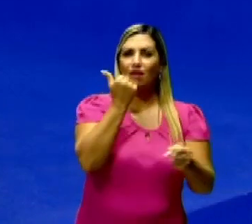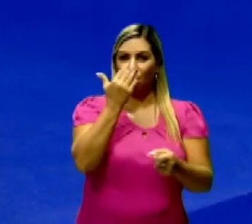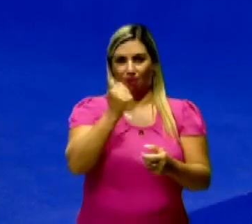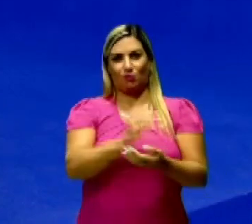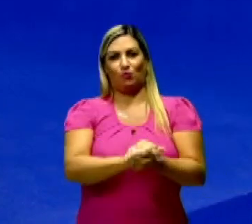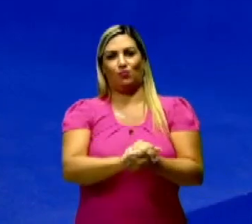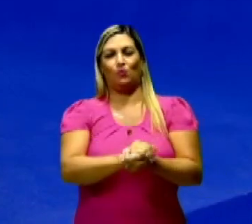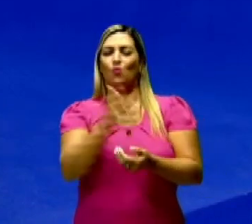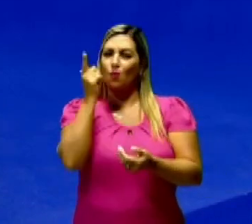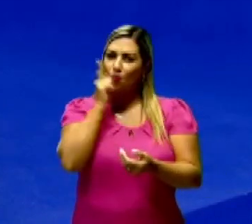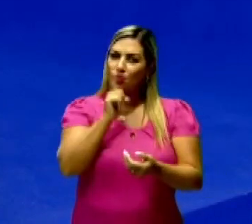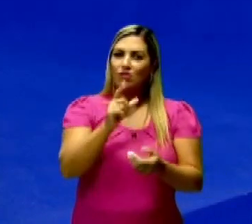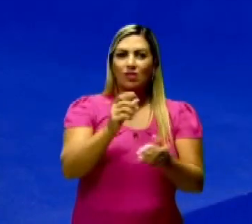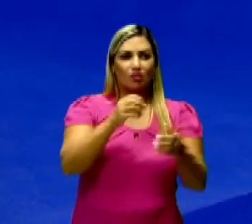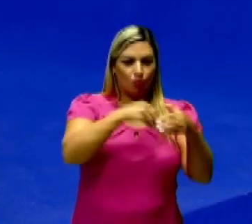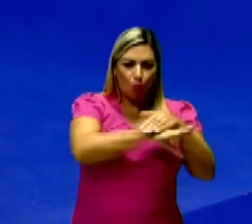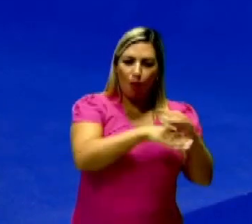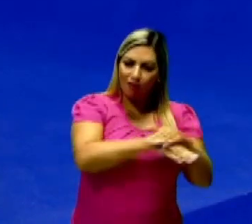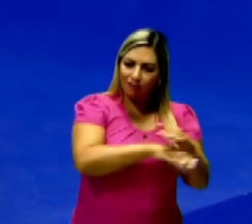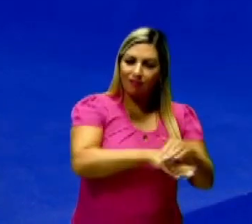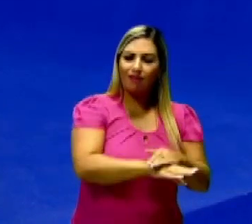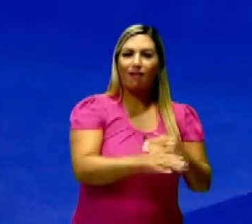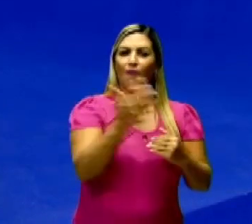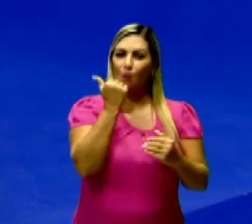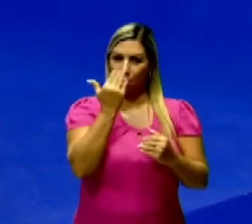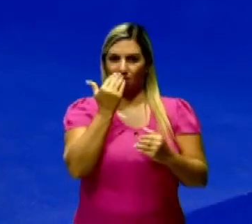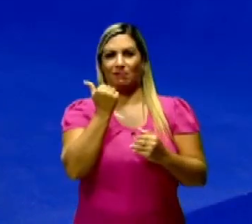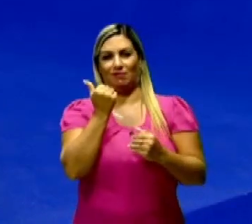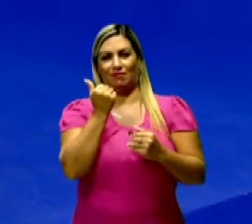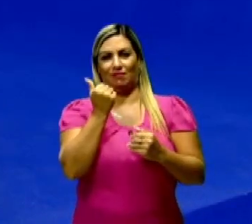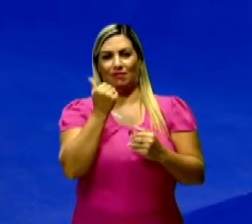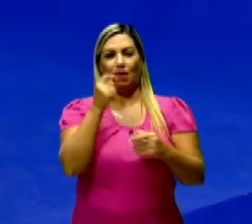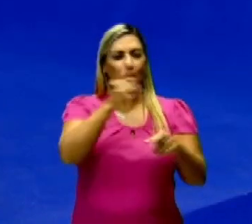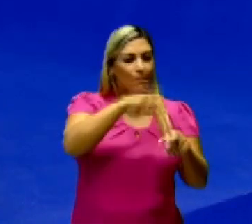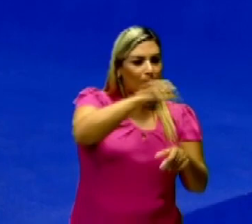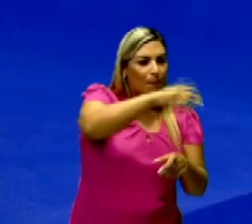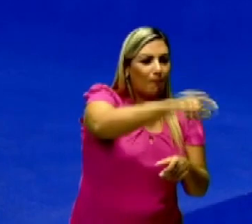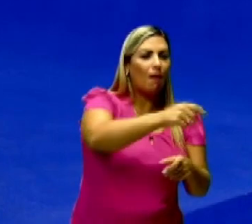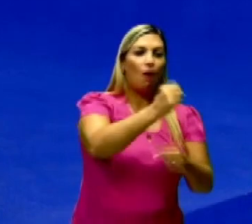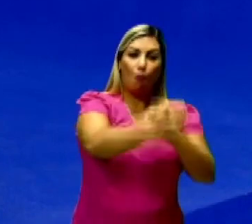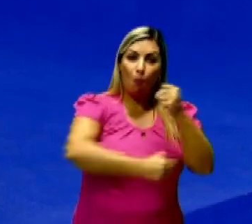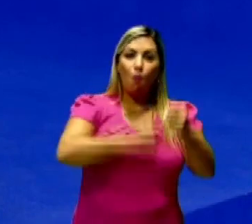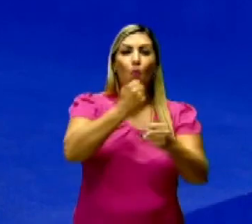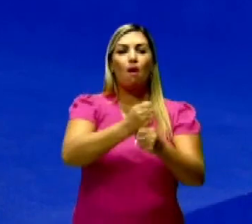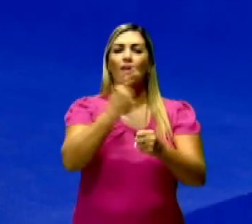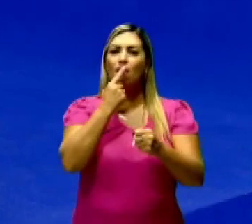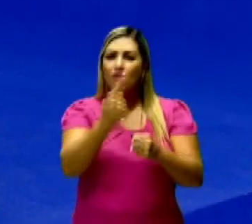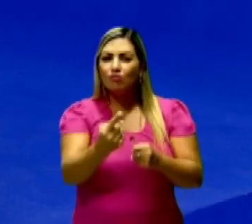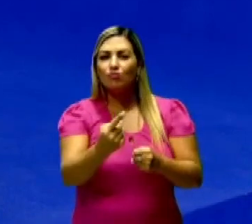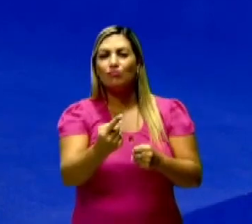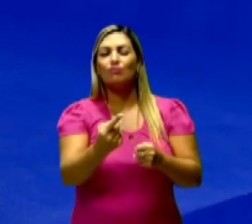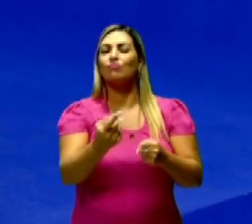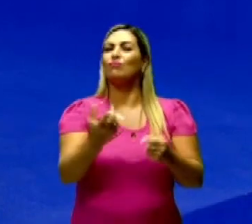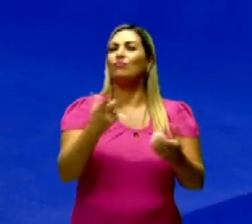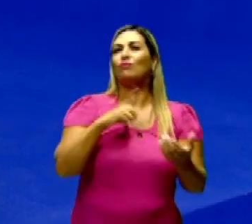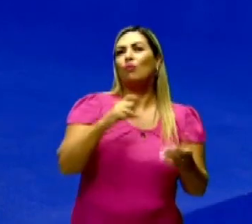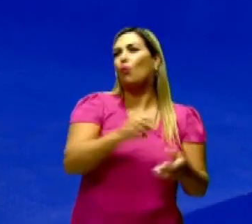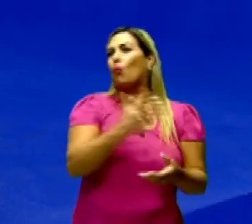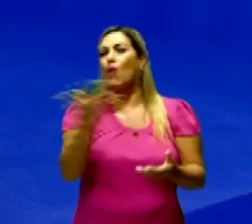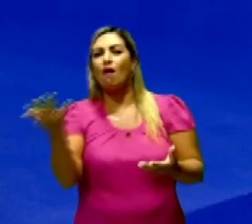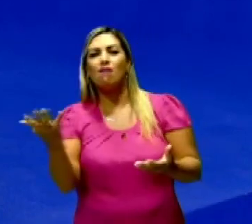alimentos que eu consigo, inclusive, estocar, né? Quais são os alimentos que eu consigo produzir durante o ano inteiro, tá? Ou quais são aqueles